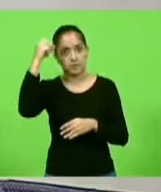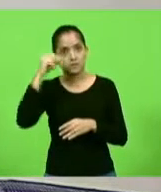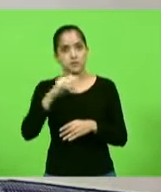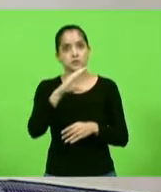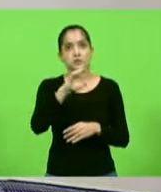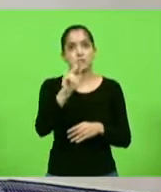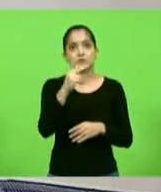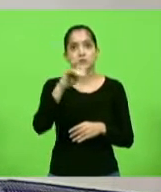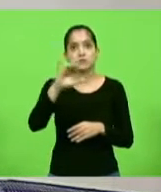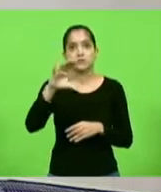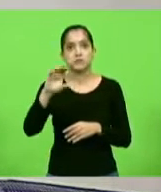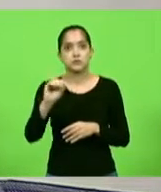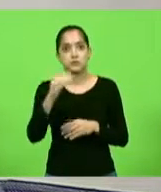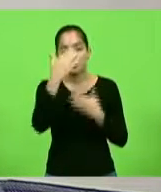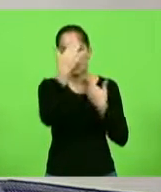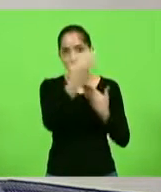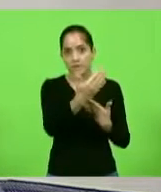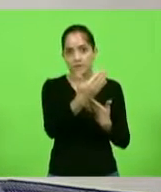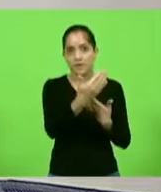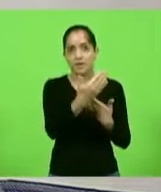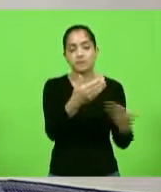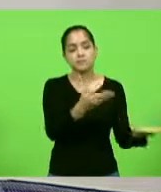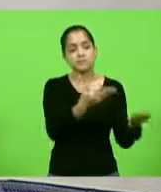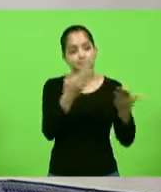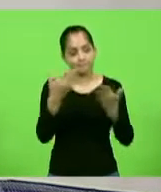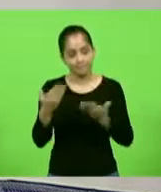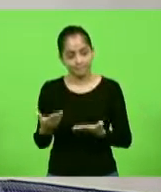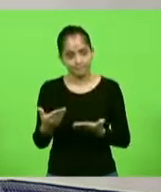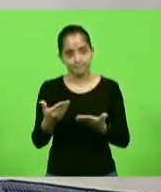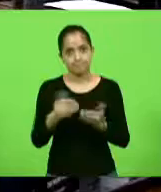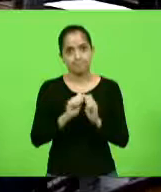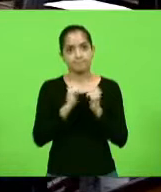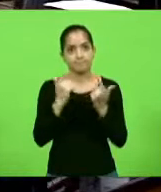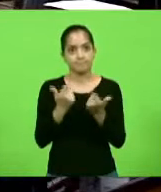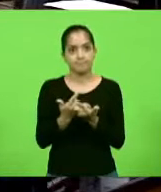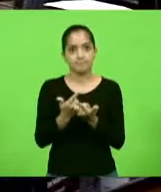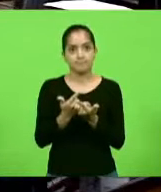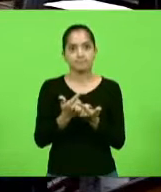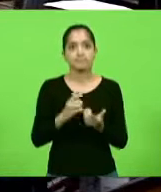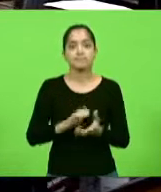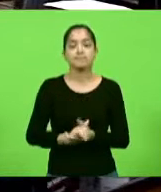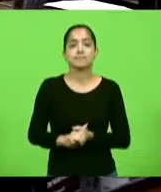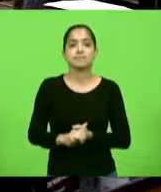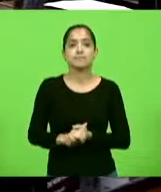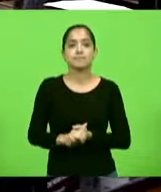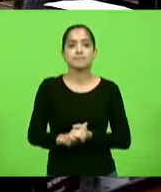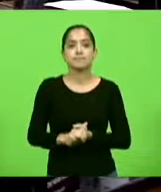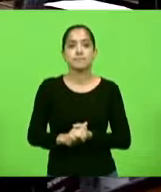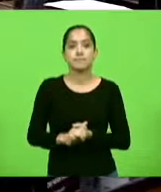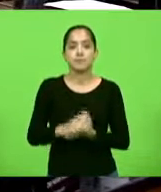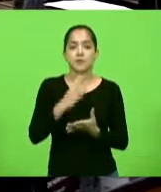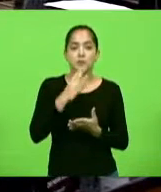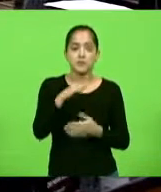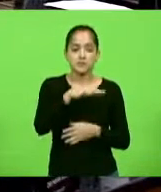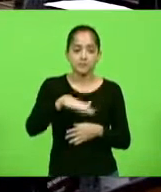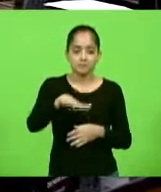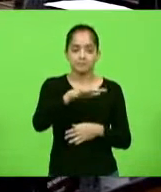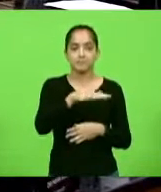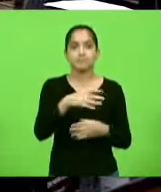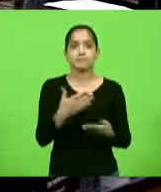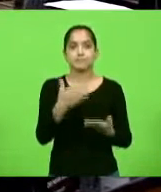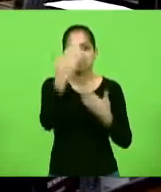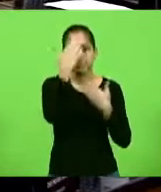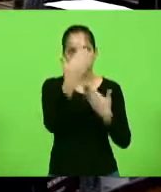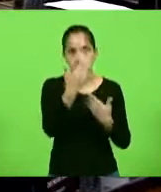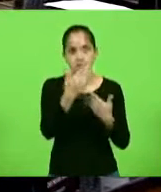vereadora. Obrigado por estarem visitando a Assembleia, fazendo a visita e conhecendo a casa aqui. Obrigado mais uma